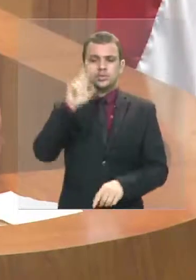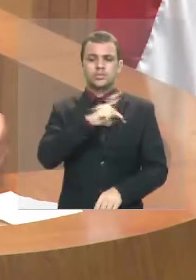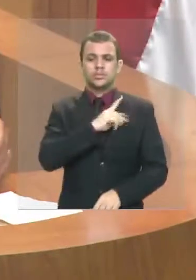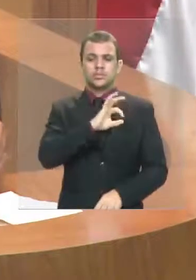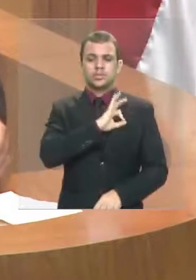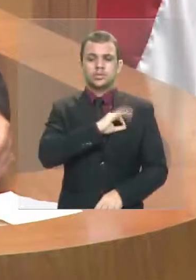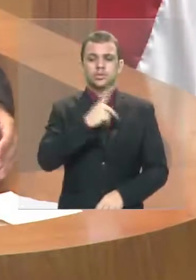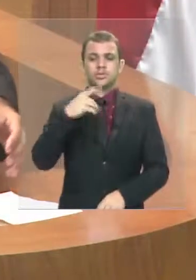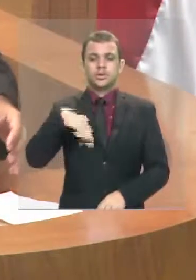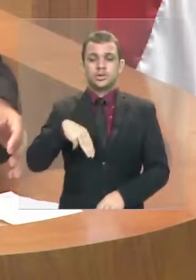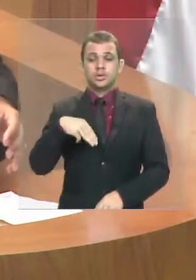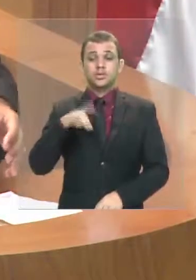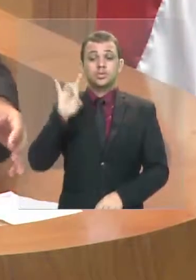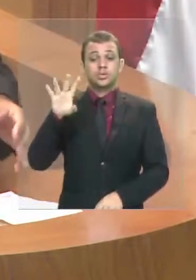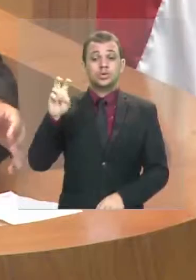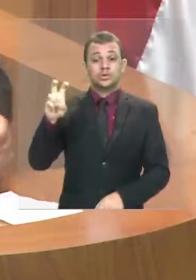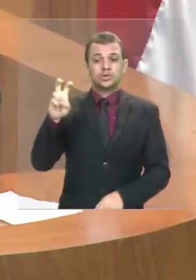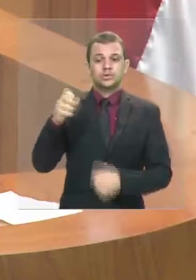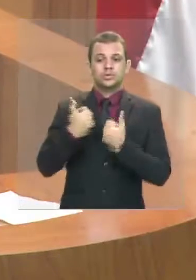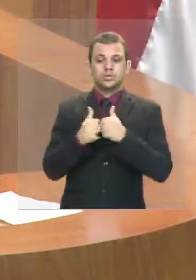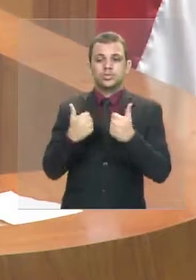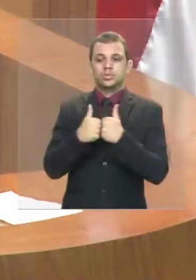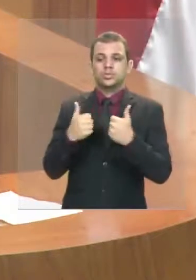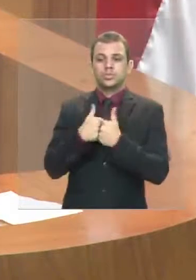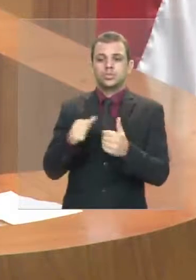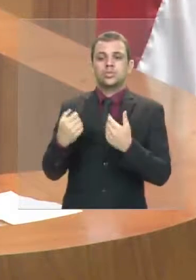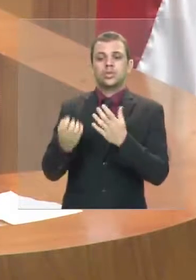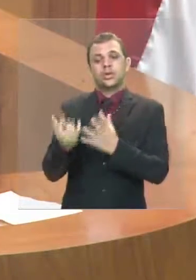cinco ônibus tinham sido queimados ou tinham tido tentativas.